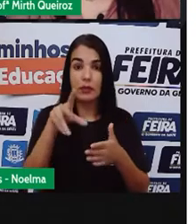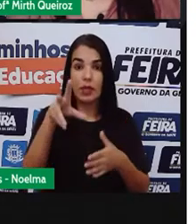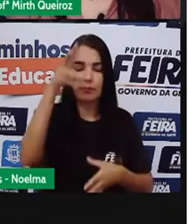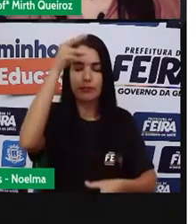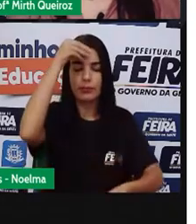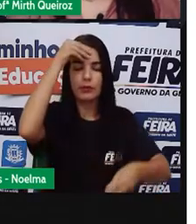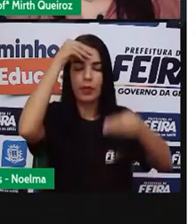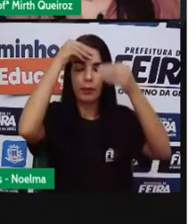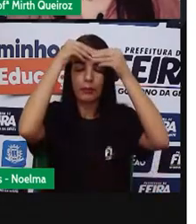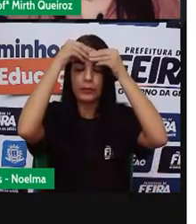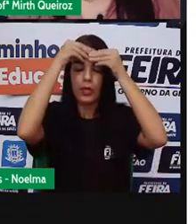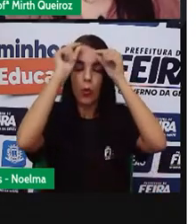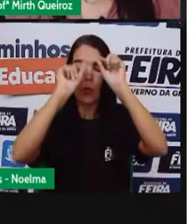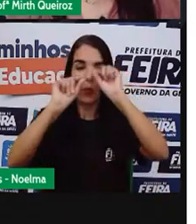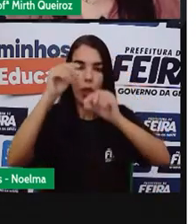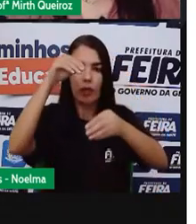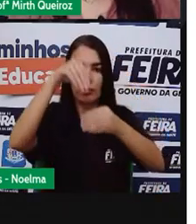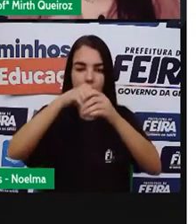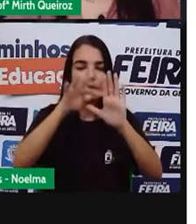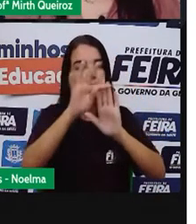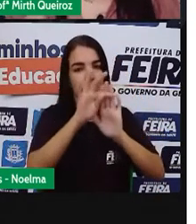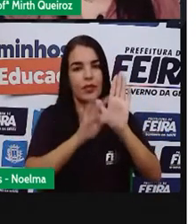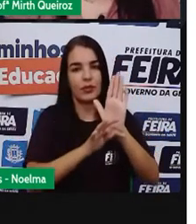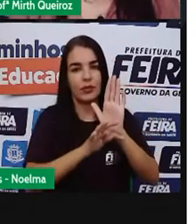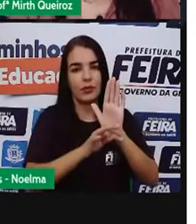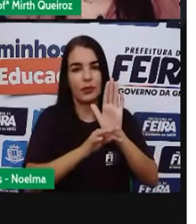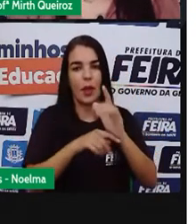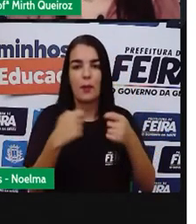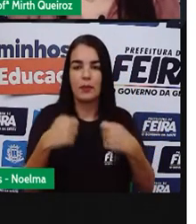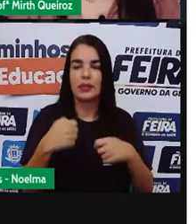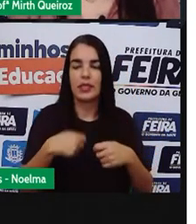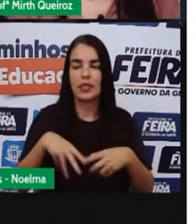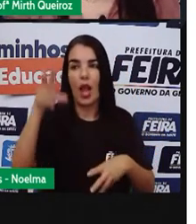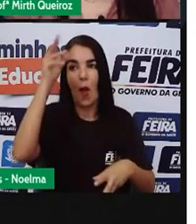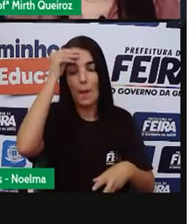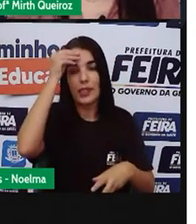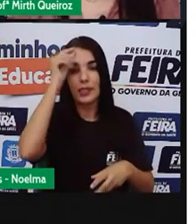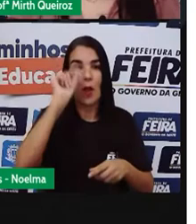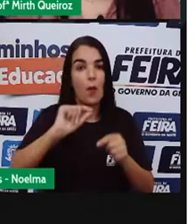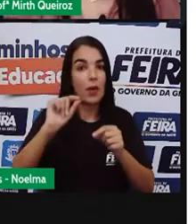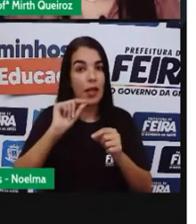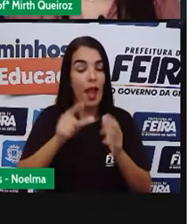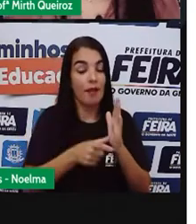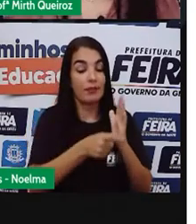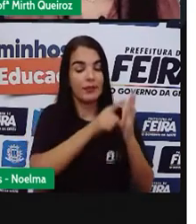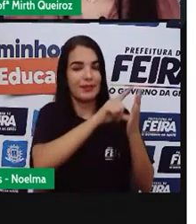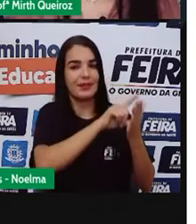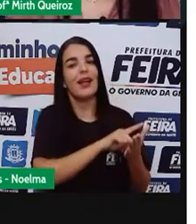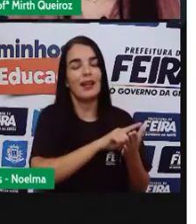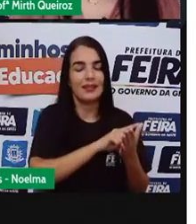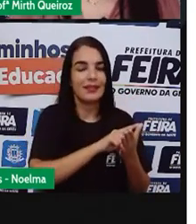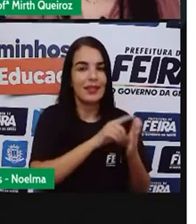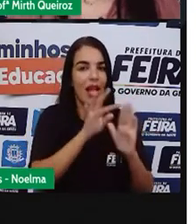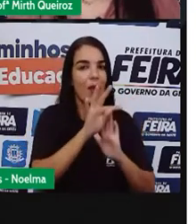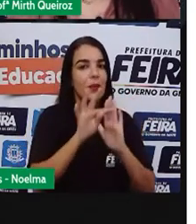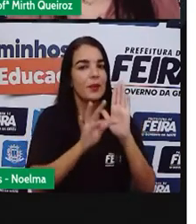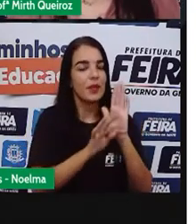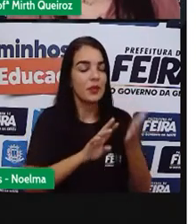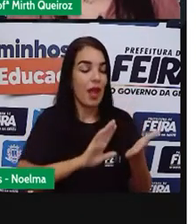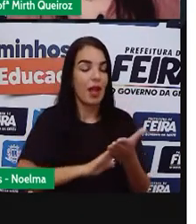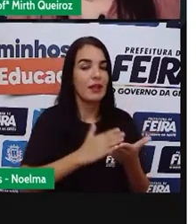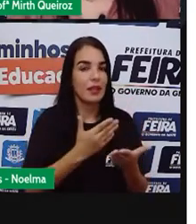compreender o que está escrito, certo? Porque a compreensão, ela precede, ela antecede aí a